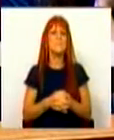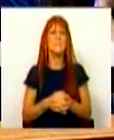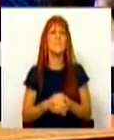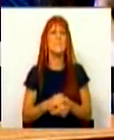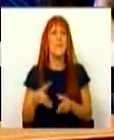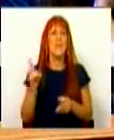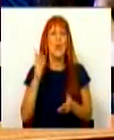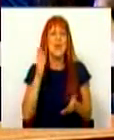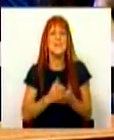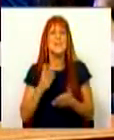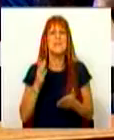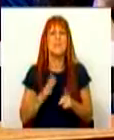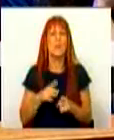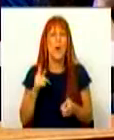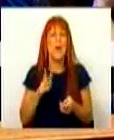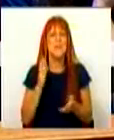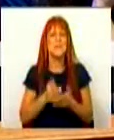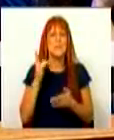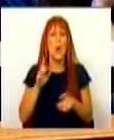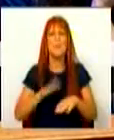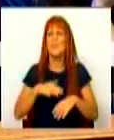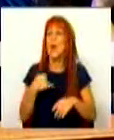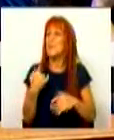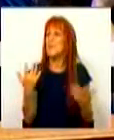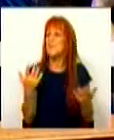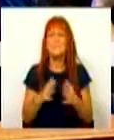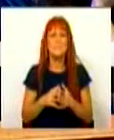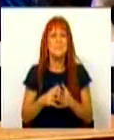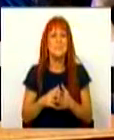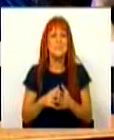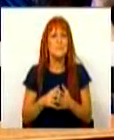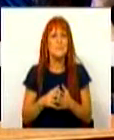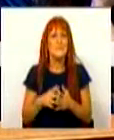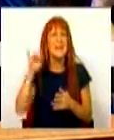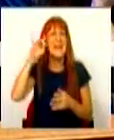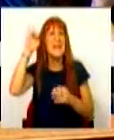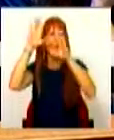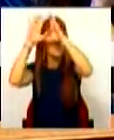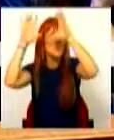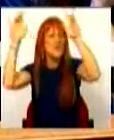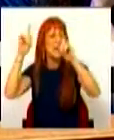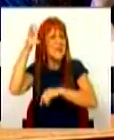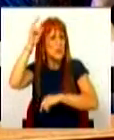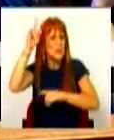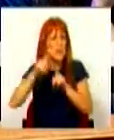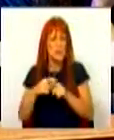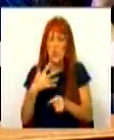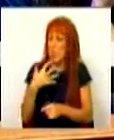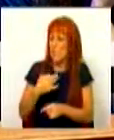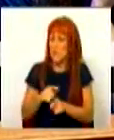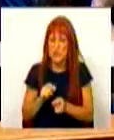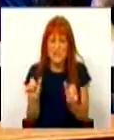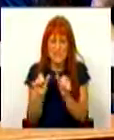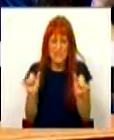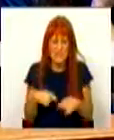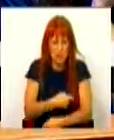Não é apenas, não é apenas por uma questão de ideologia, se quiserem, de convicção de que um